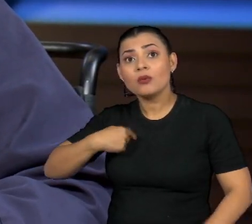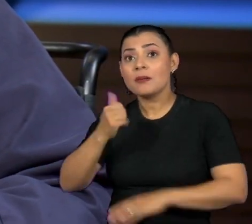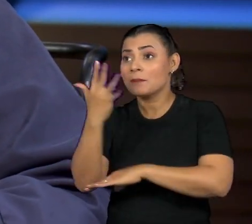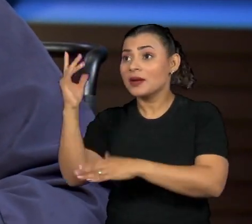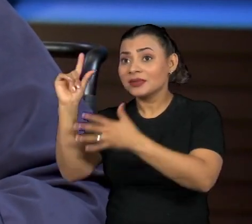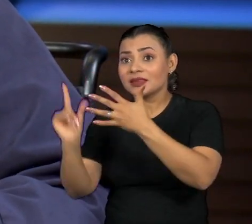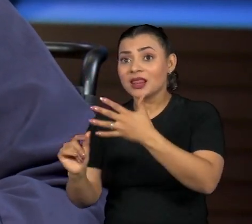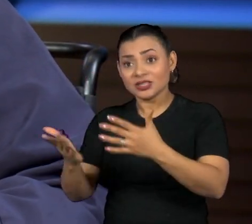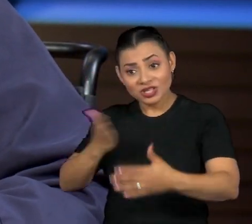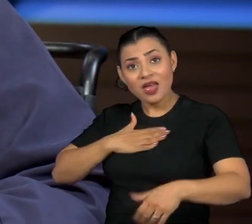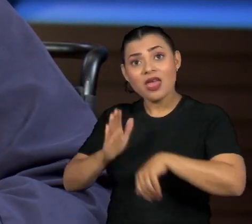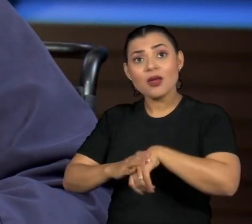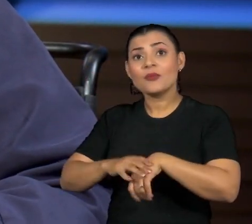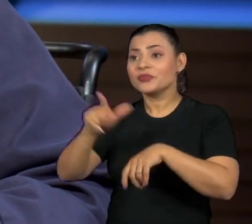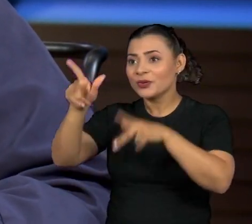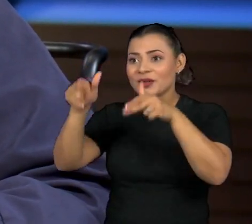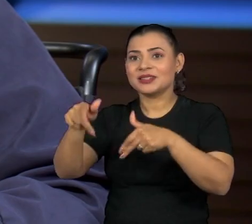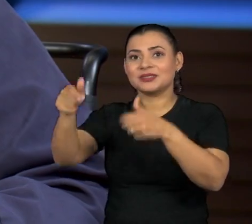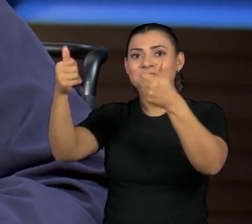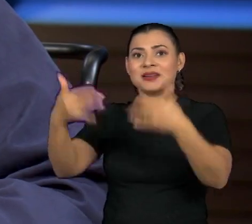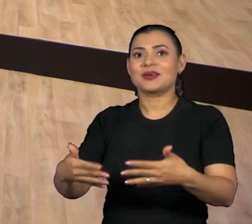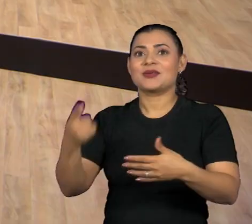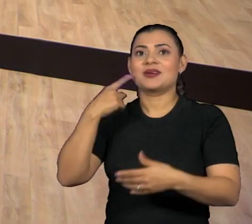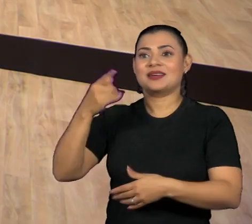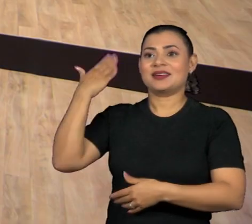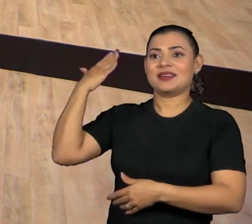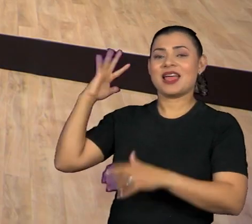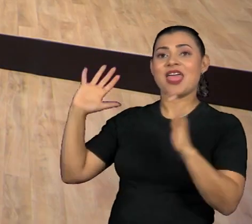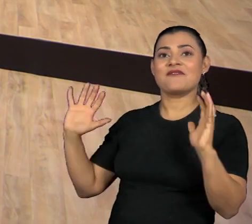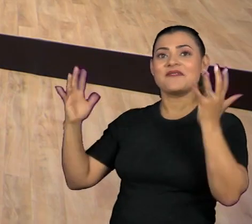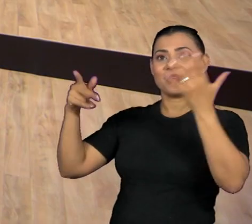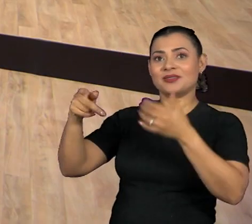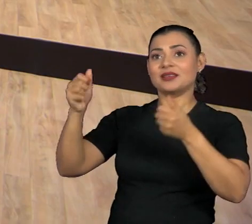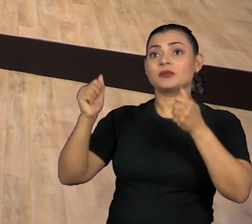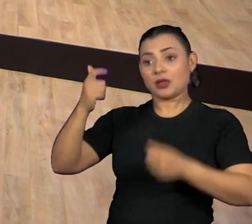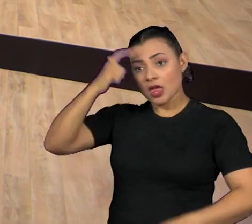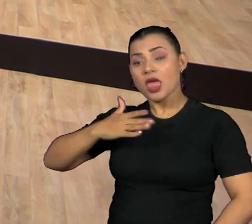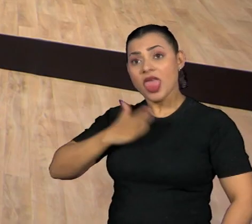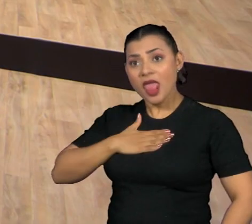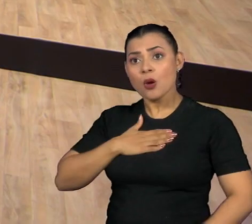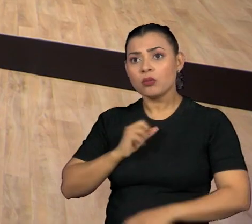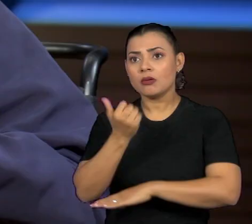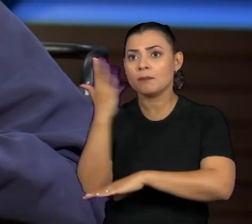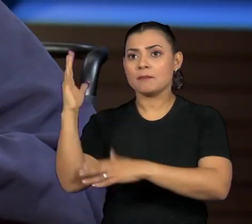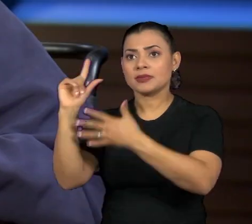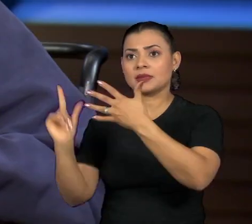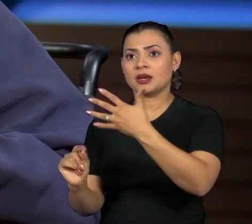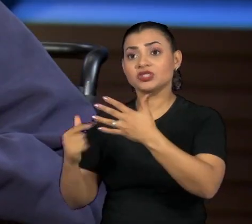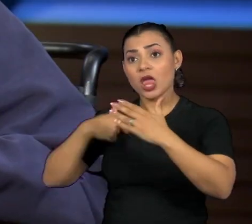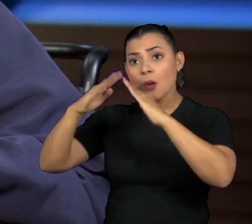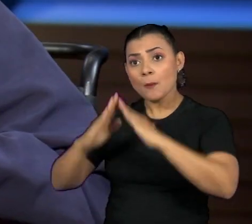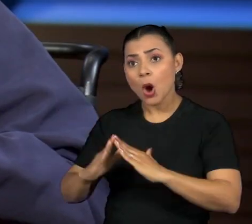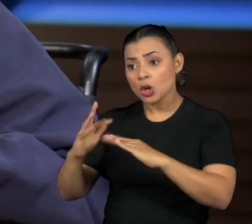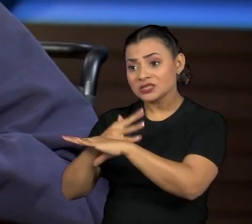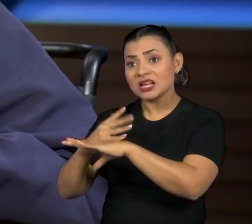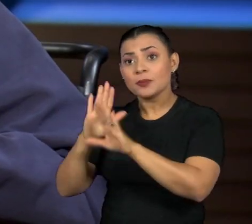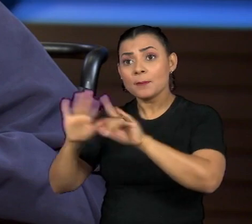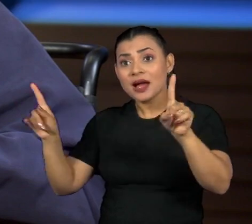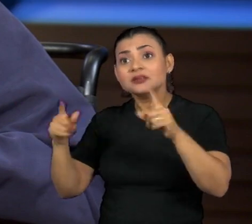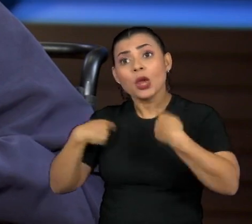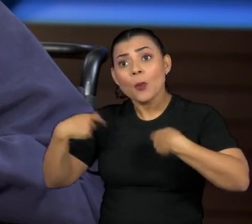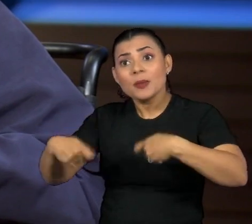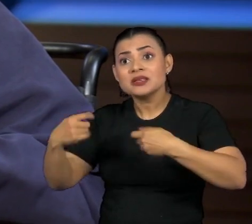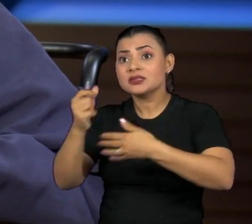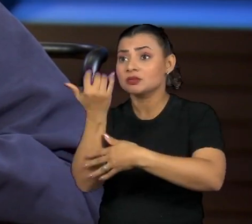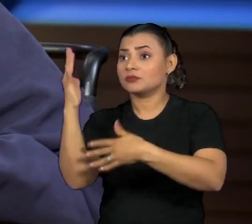pego uma frase que a Sheila falou dias atrás em um evento. Eu sou o Mata Atlântica. Apesar de morar na cidade, eu dependo da Mata